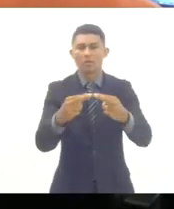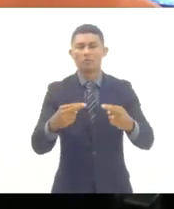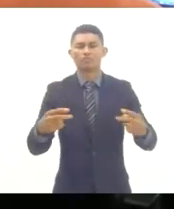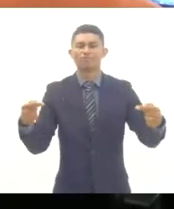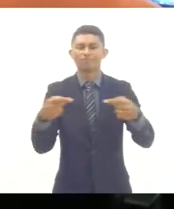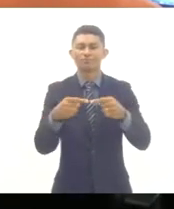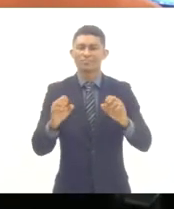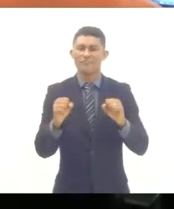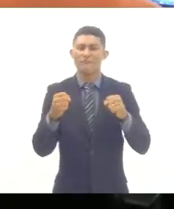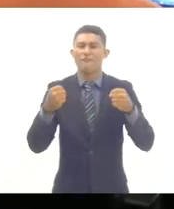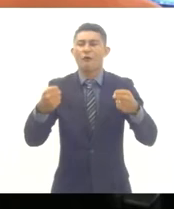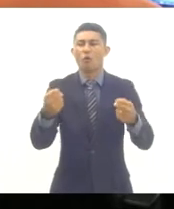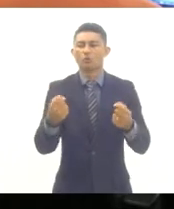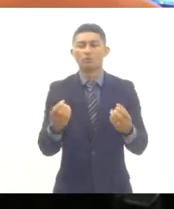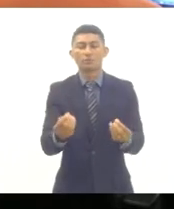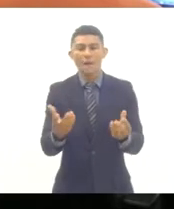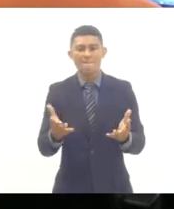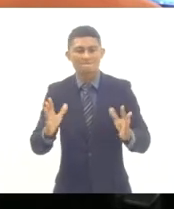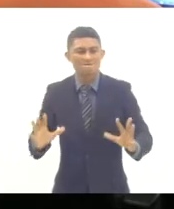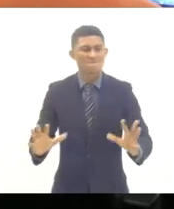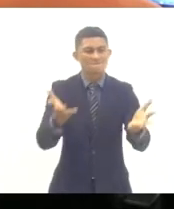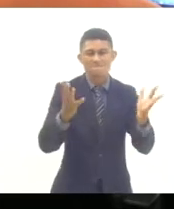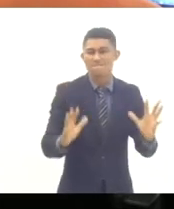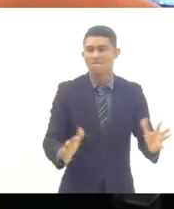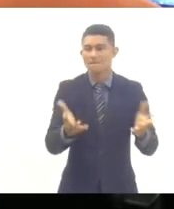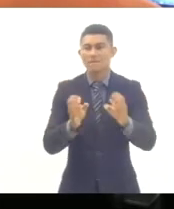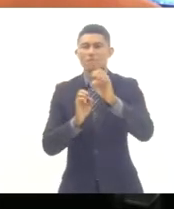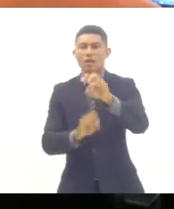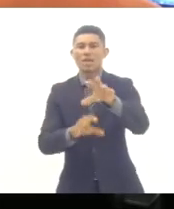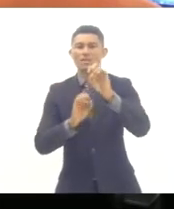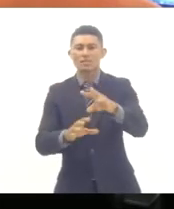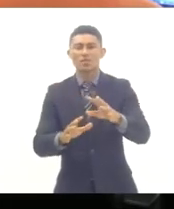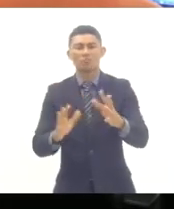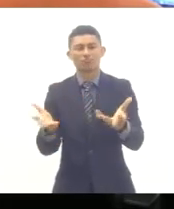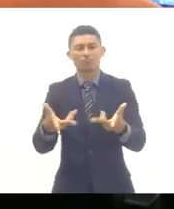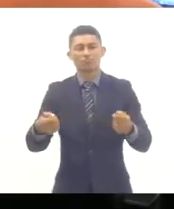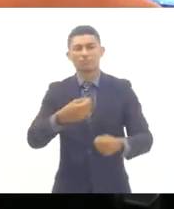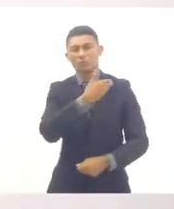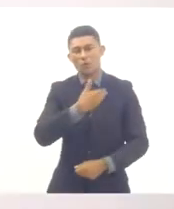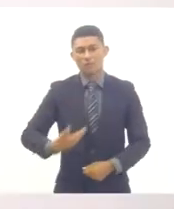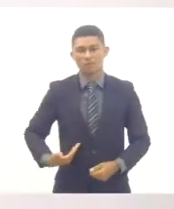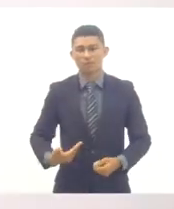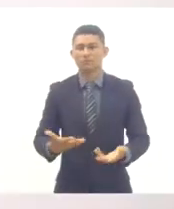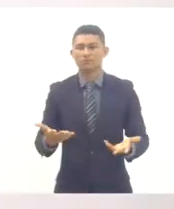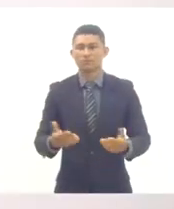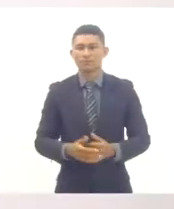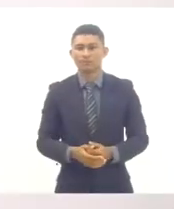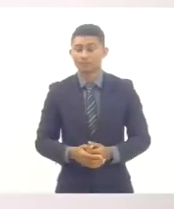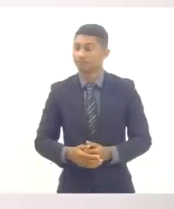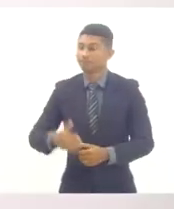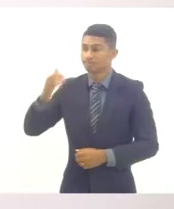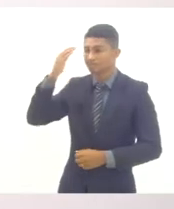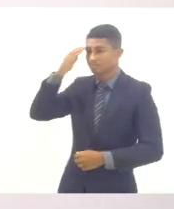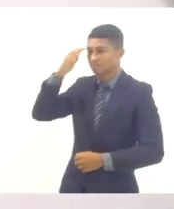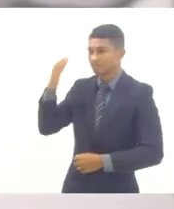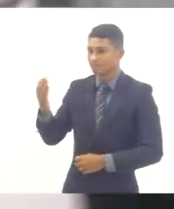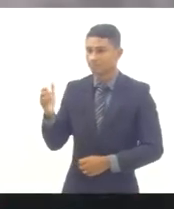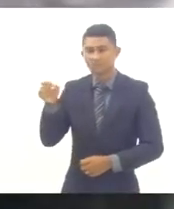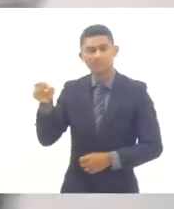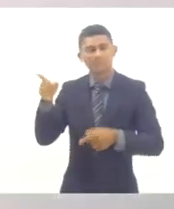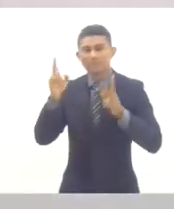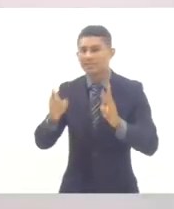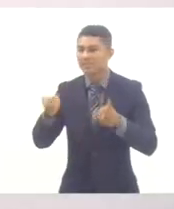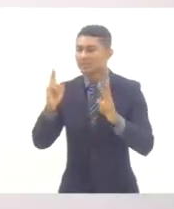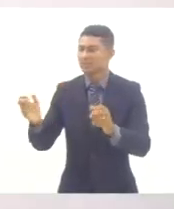esforços pela mobilização em defesa da educação pública. Obrigada, deputado Flávio Serafini, parceiro da Campanha